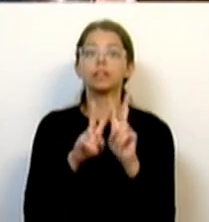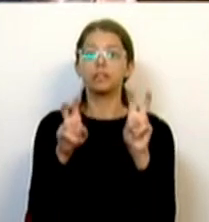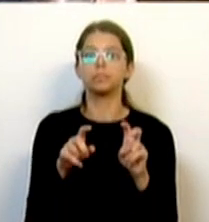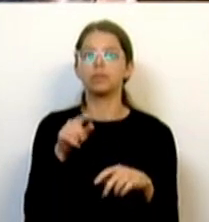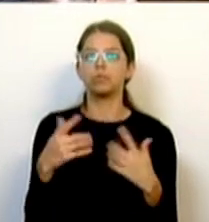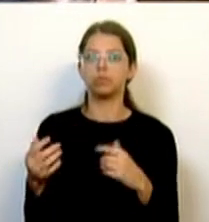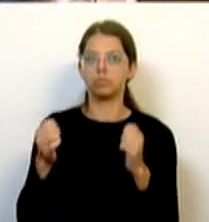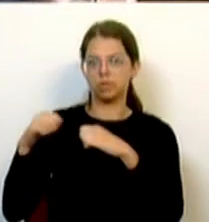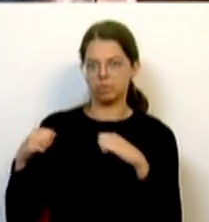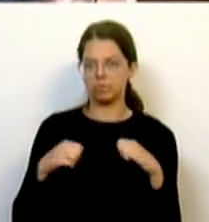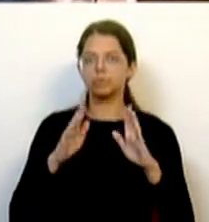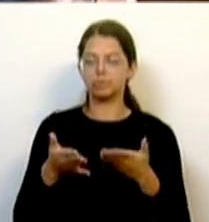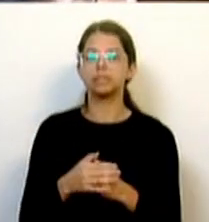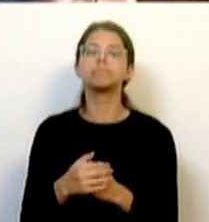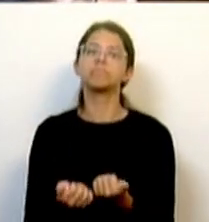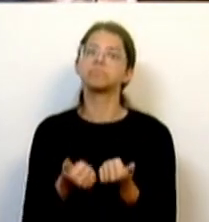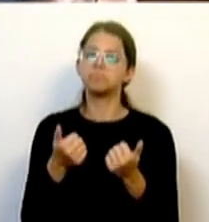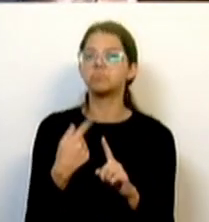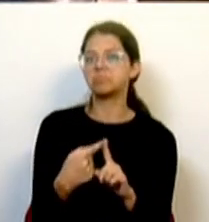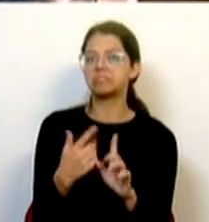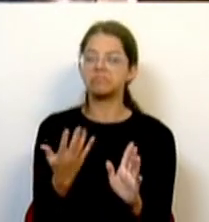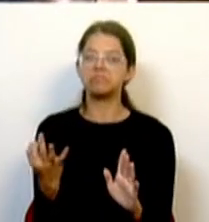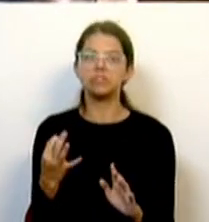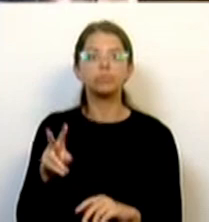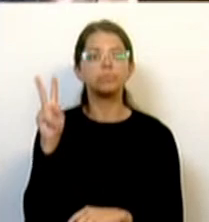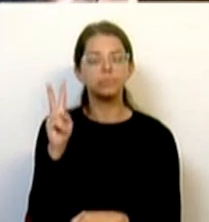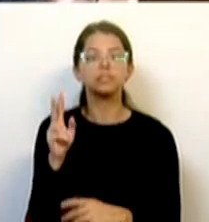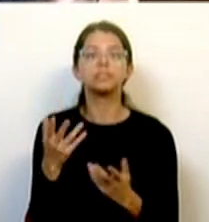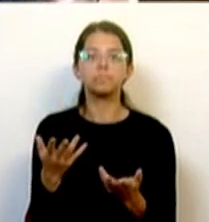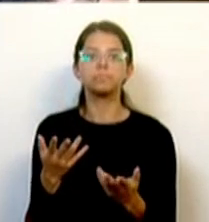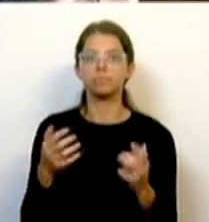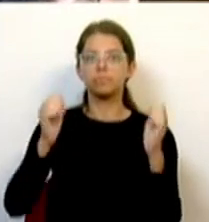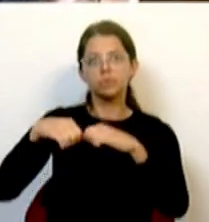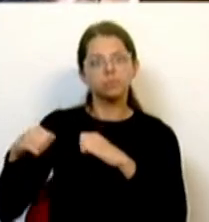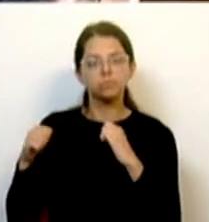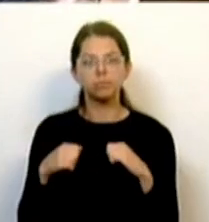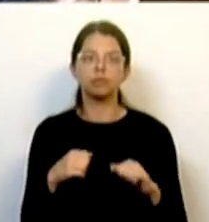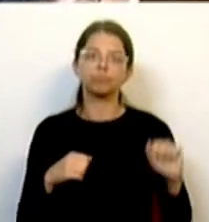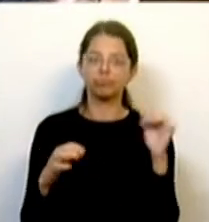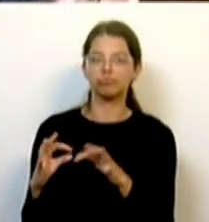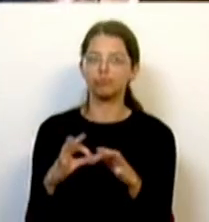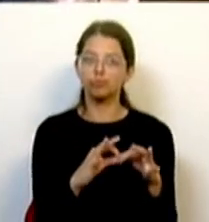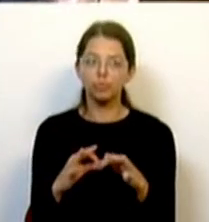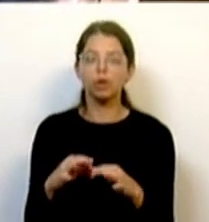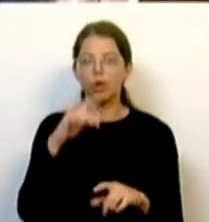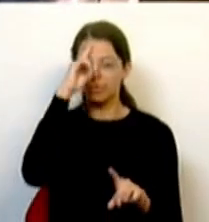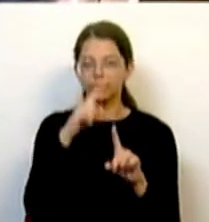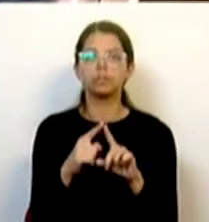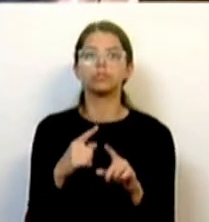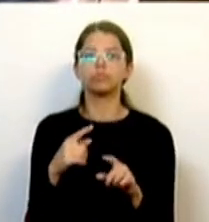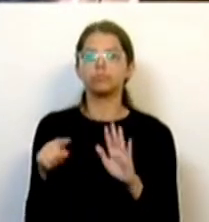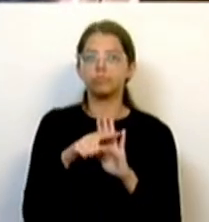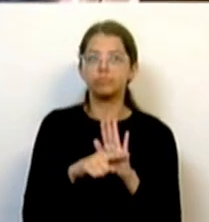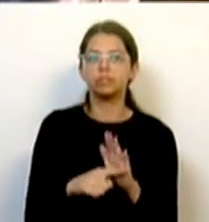alargado consenso, se não seria bom que o PSD pudesse também consensualizar com o Partido Socialista para que possam ser concretizadas